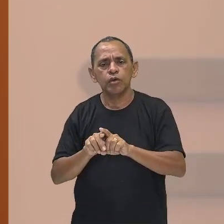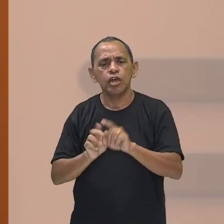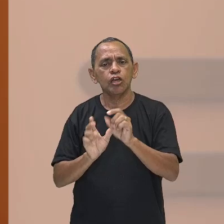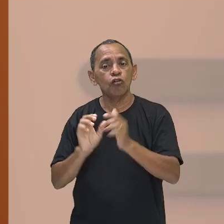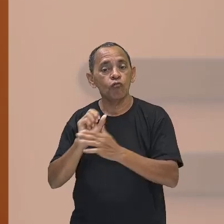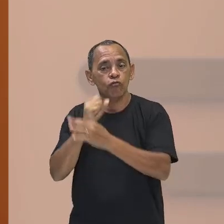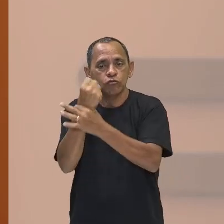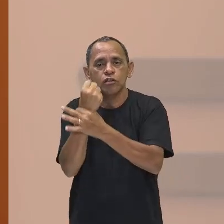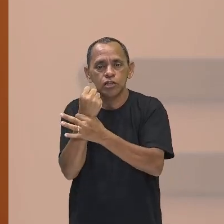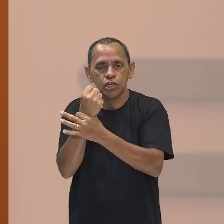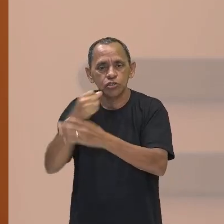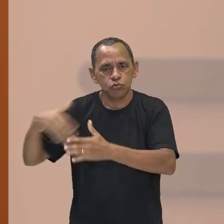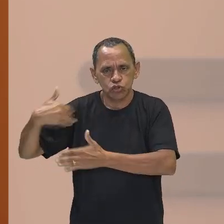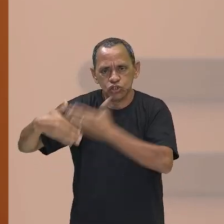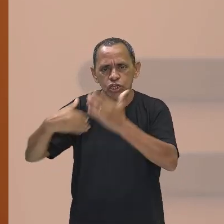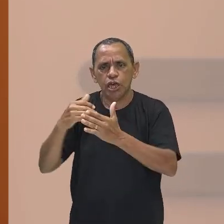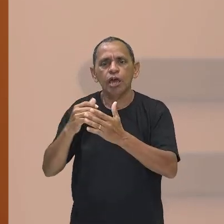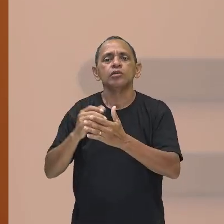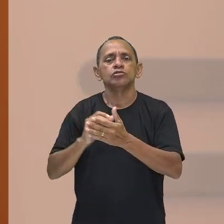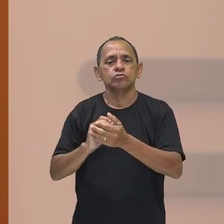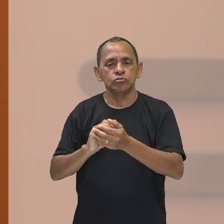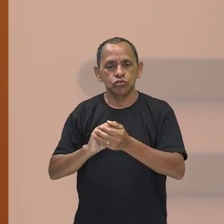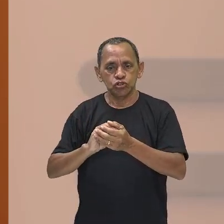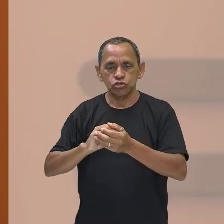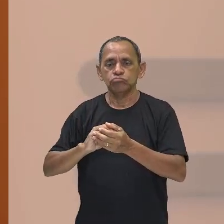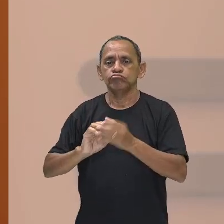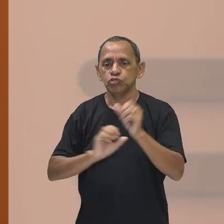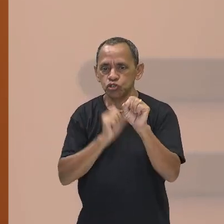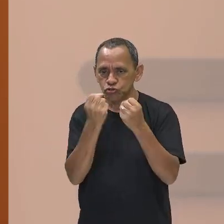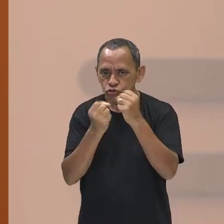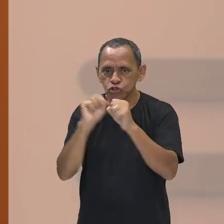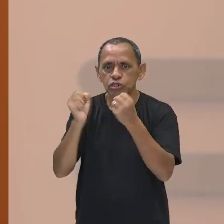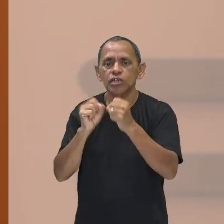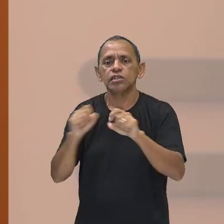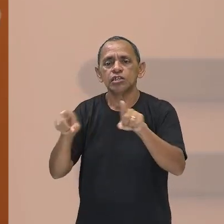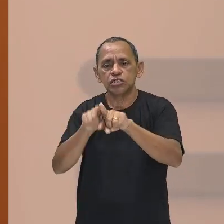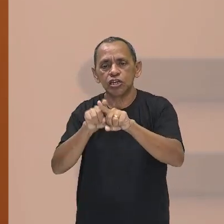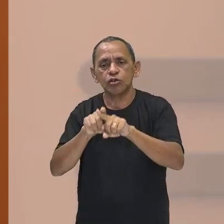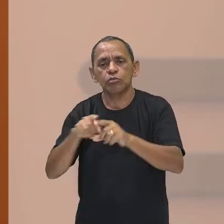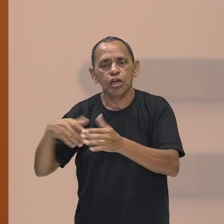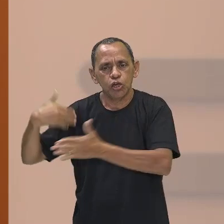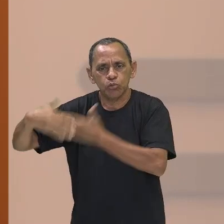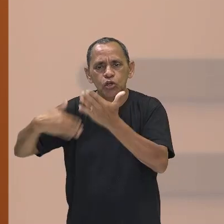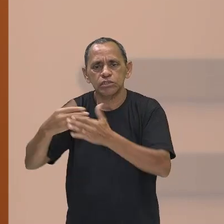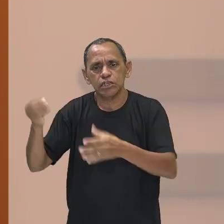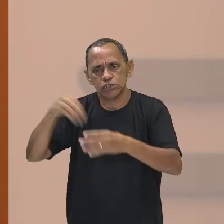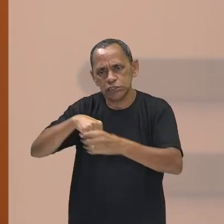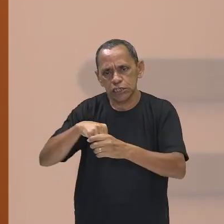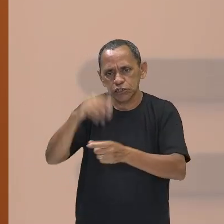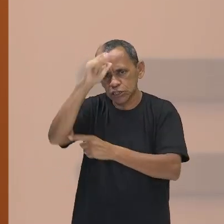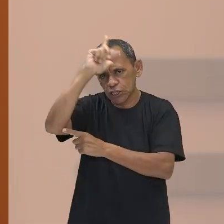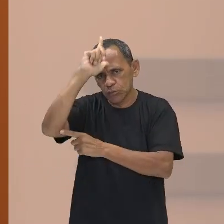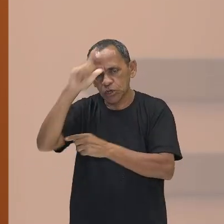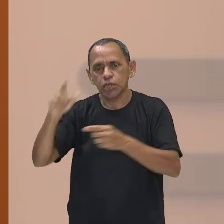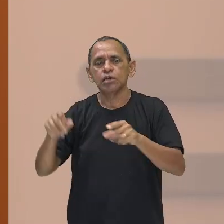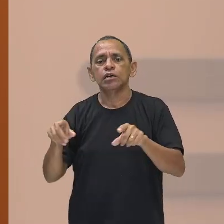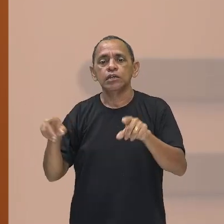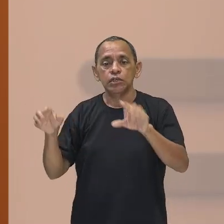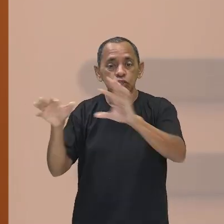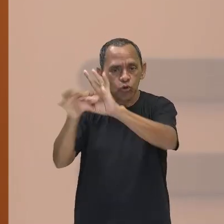industrialização, de organização e desenvolvimento da própria Alemanha. Então, é nesse contexto todo que a gente vai entender